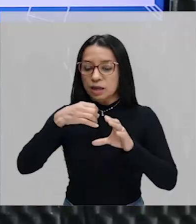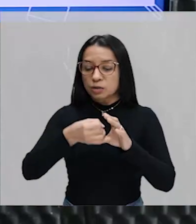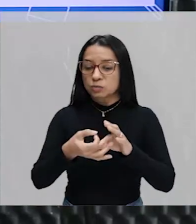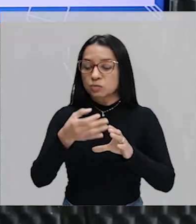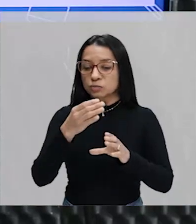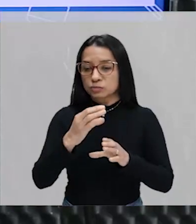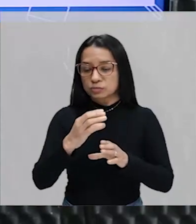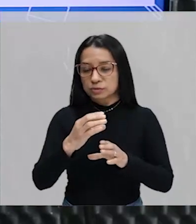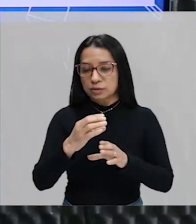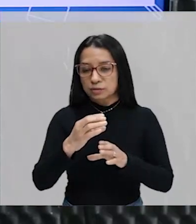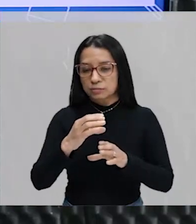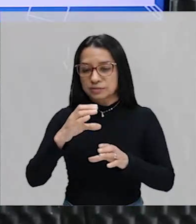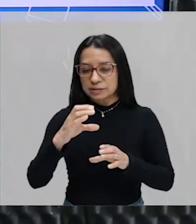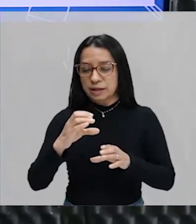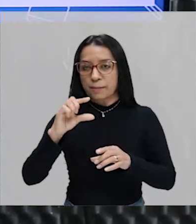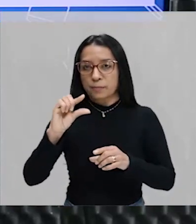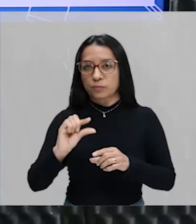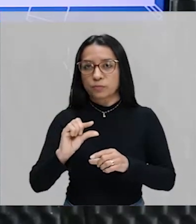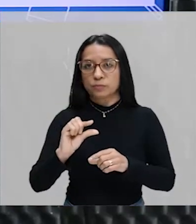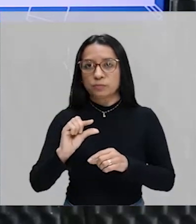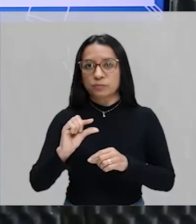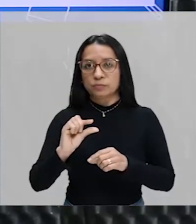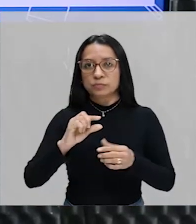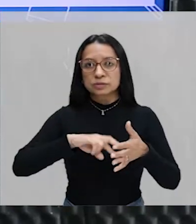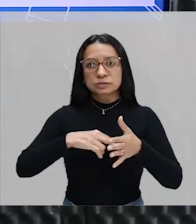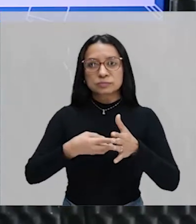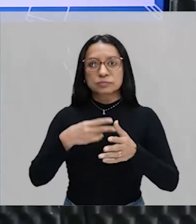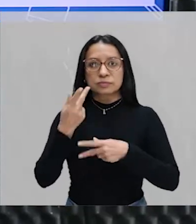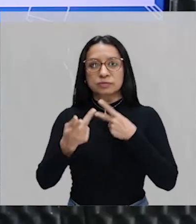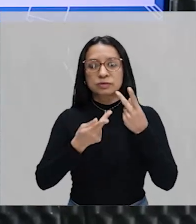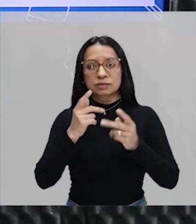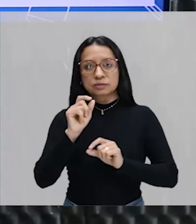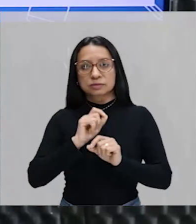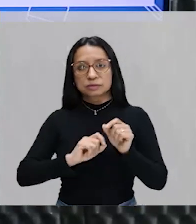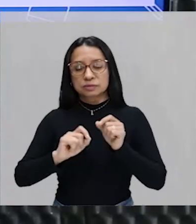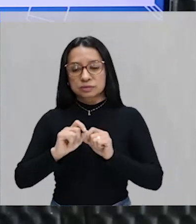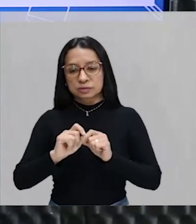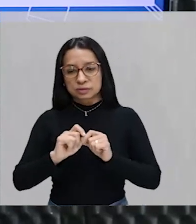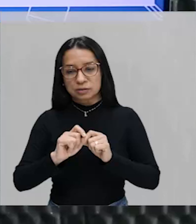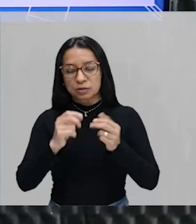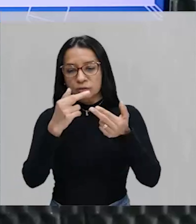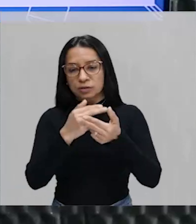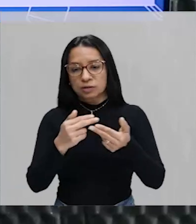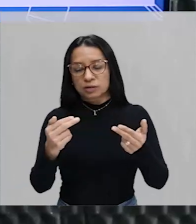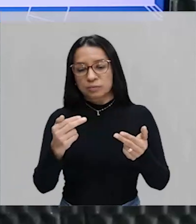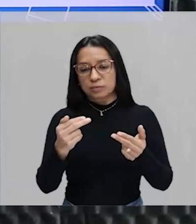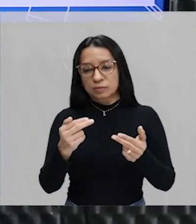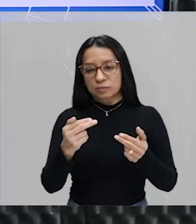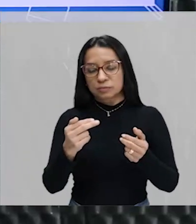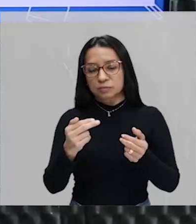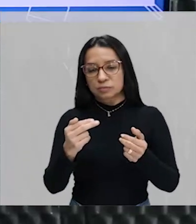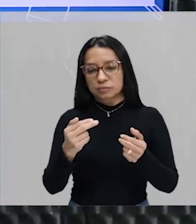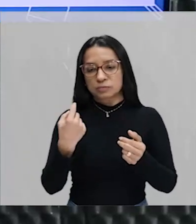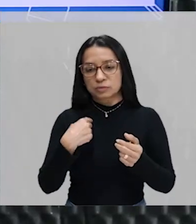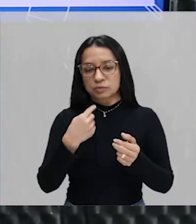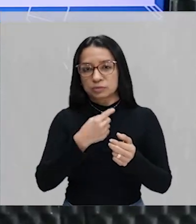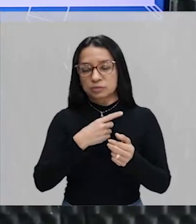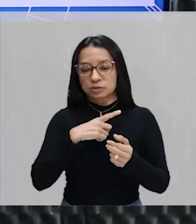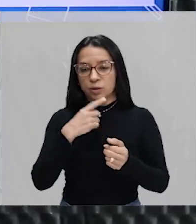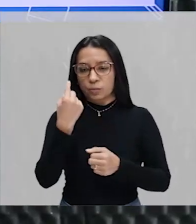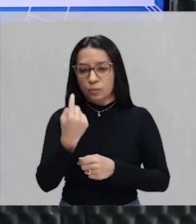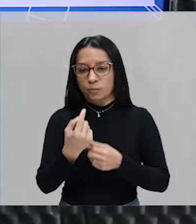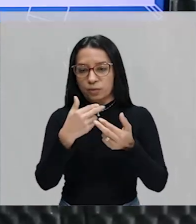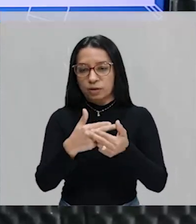caso, o Czinho, né? C em minúsculo. Então, significa dizer que o elemento, ou no caso aqui para nós, né, que é somente um